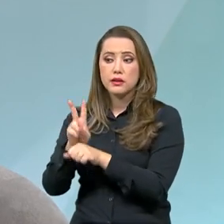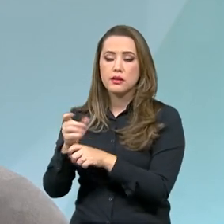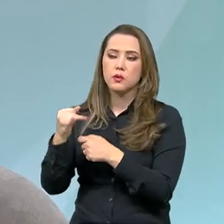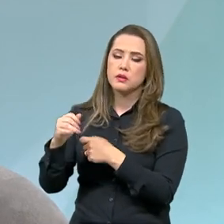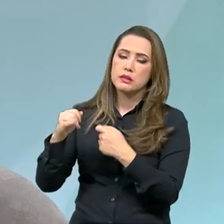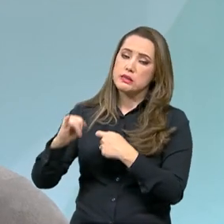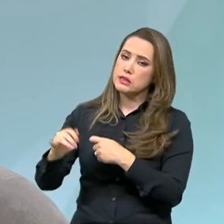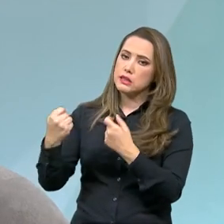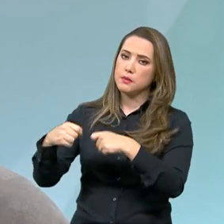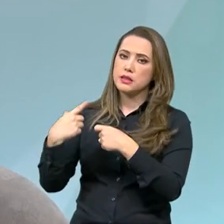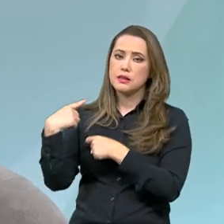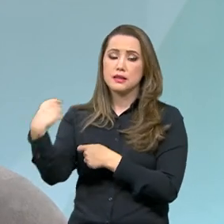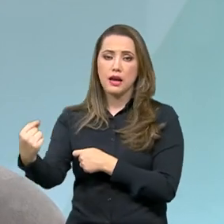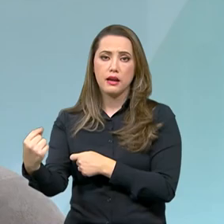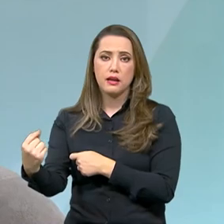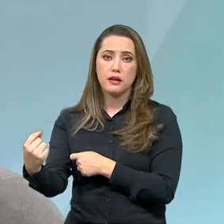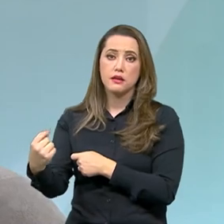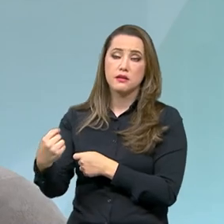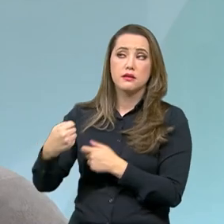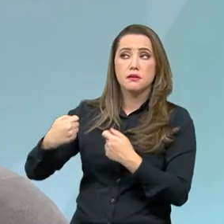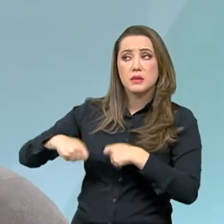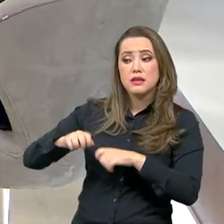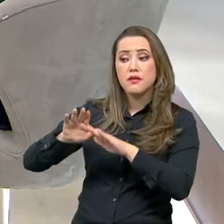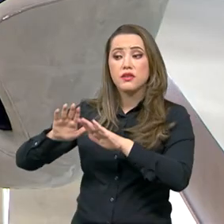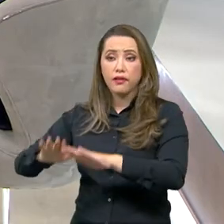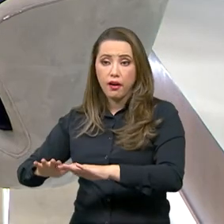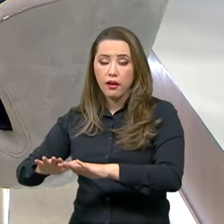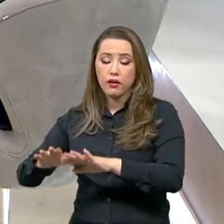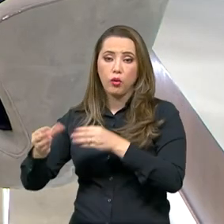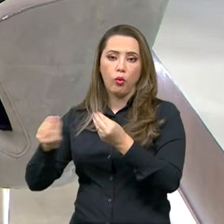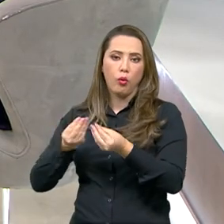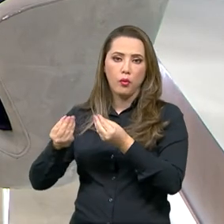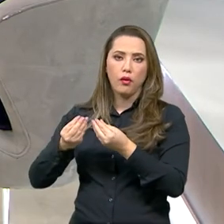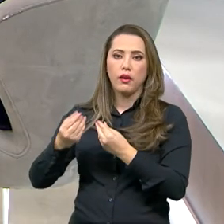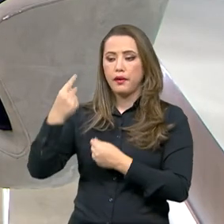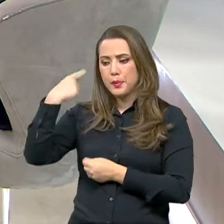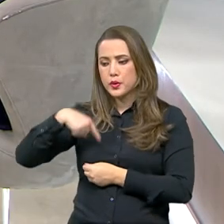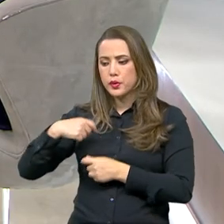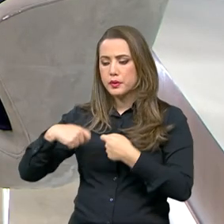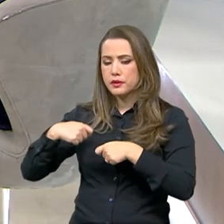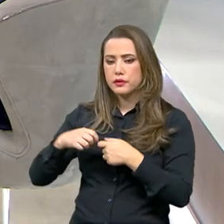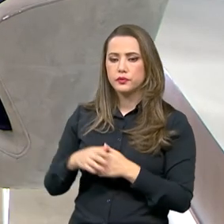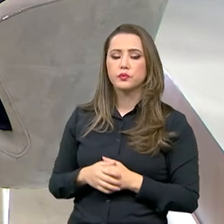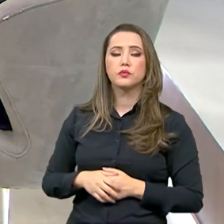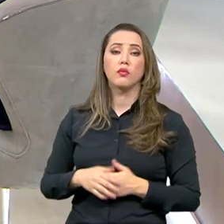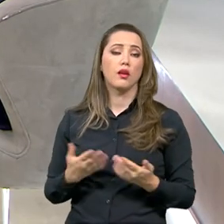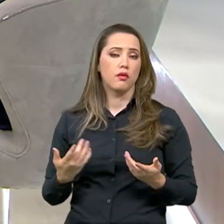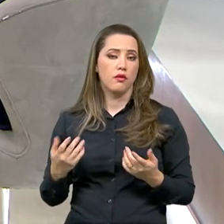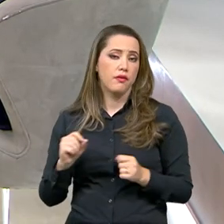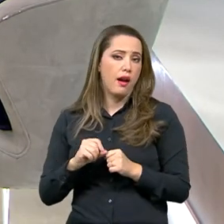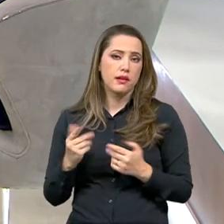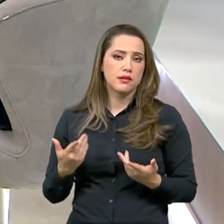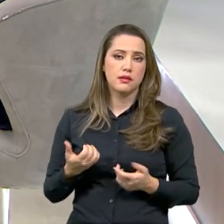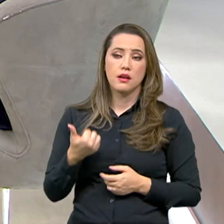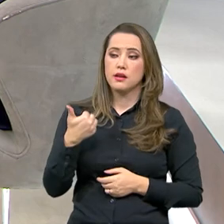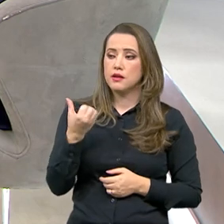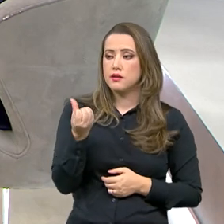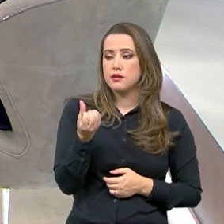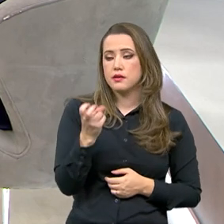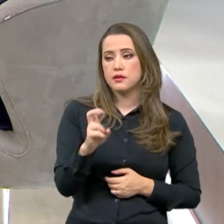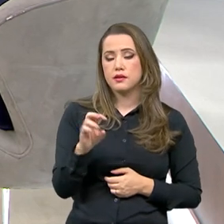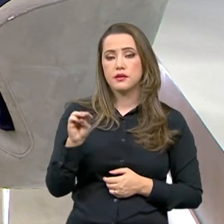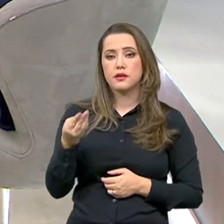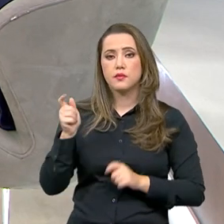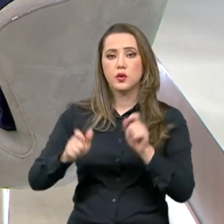que sair de casa, se tem que permanecer em casa. Então, são 165 milhões de usuários de